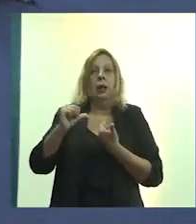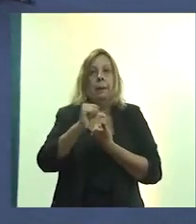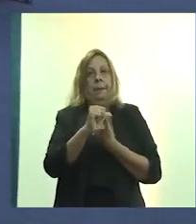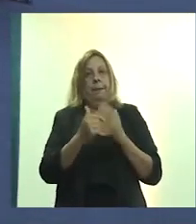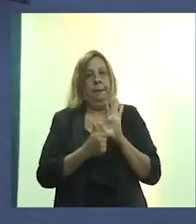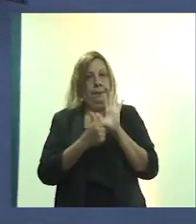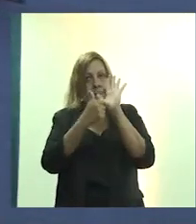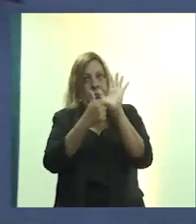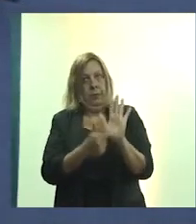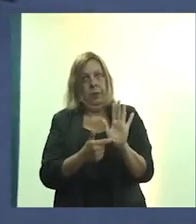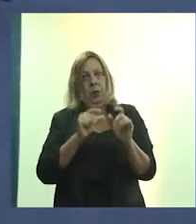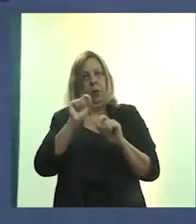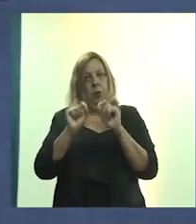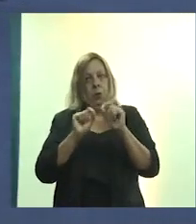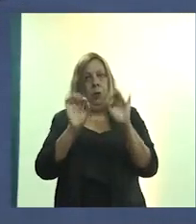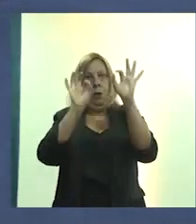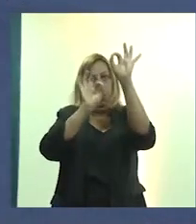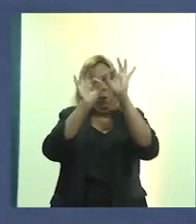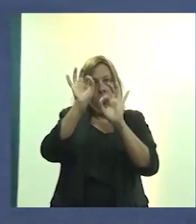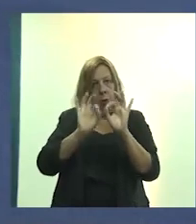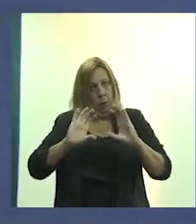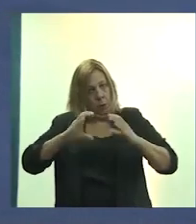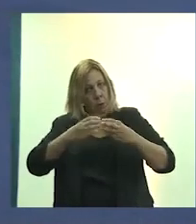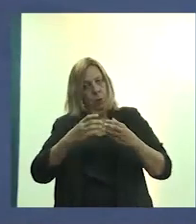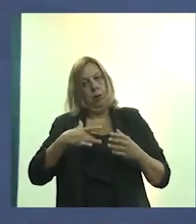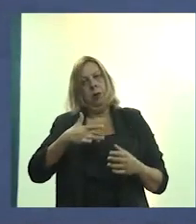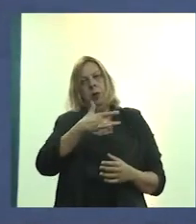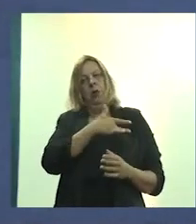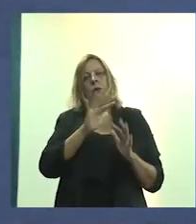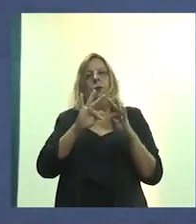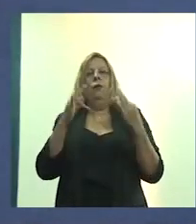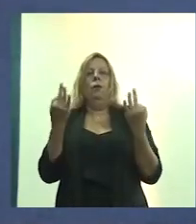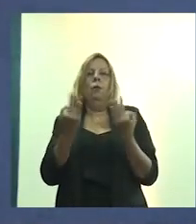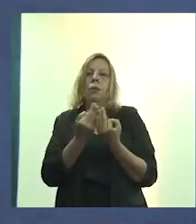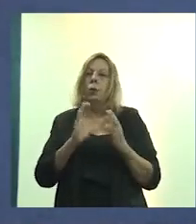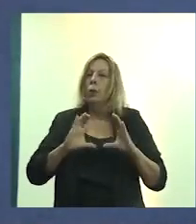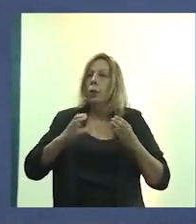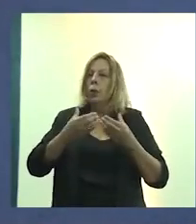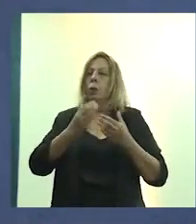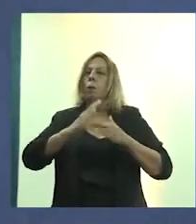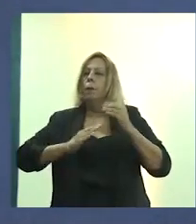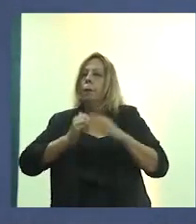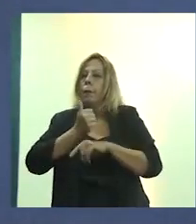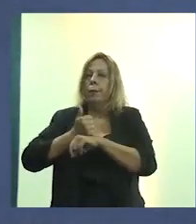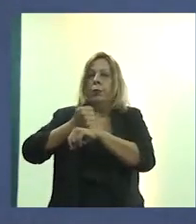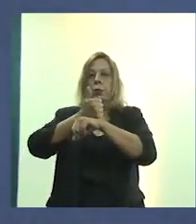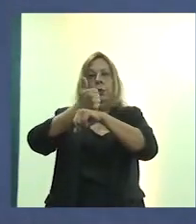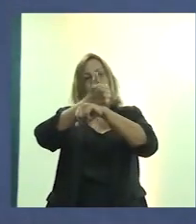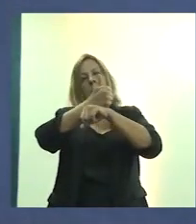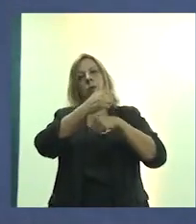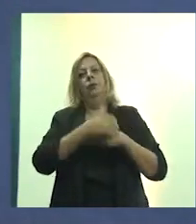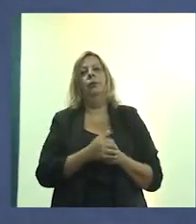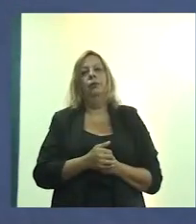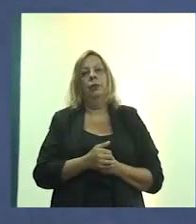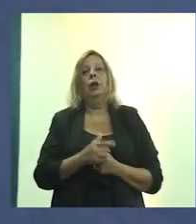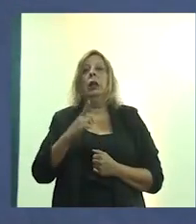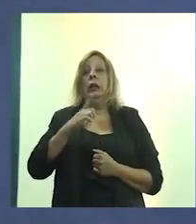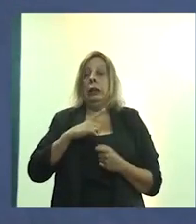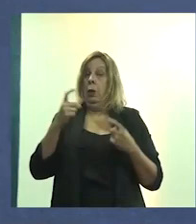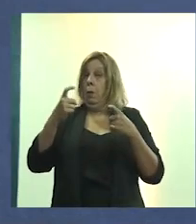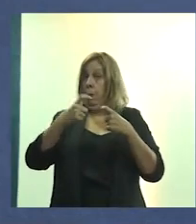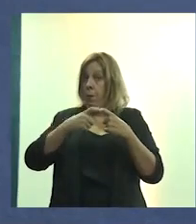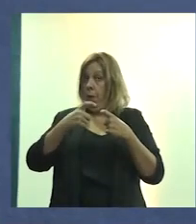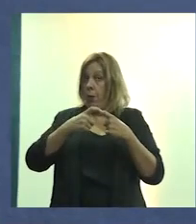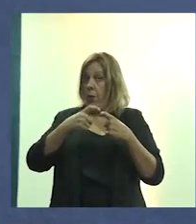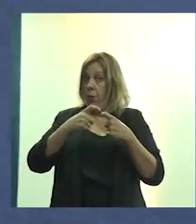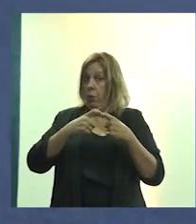são que a composição das equipes de saúde da família, elas são uma equipe multiprofissional, que tem o médico, normalmente